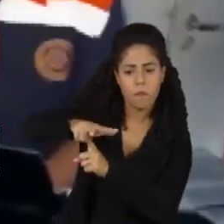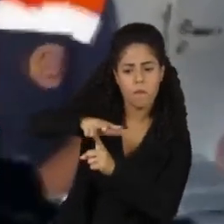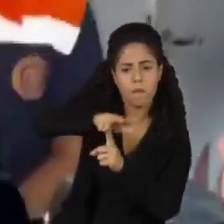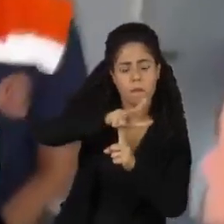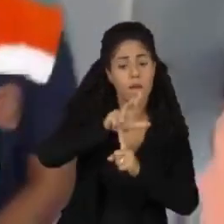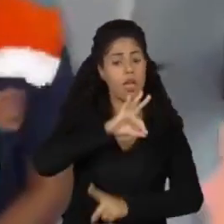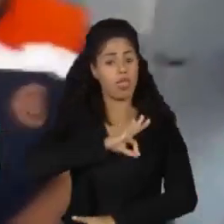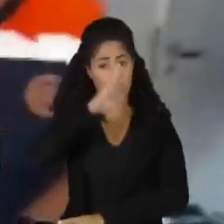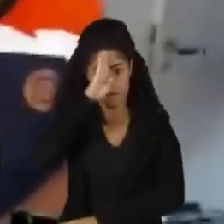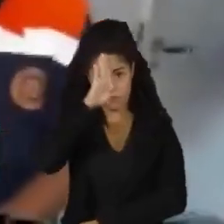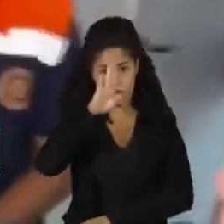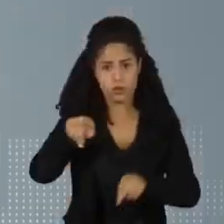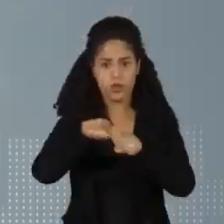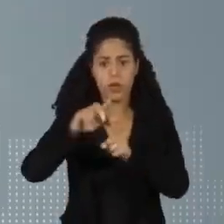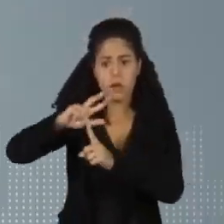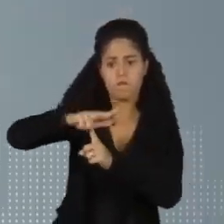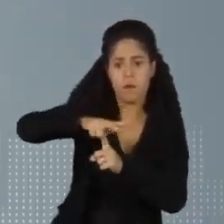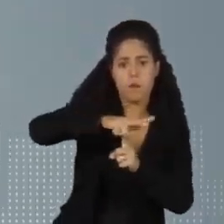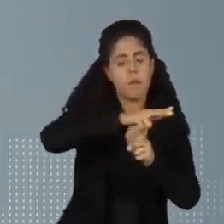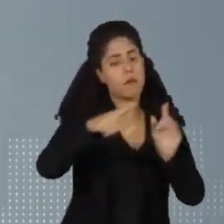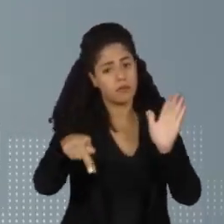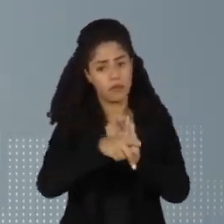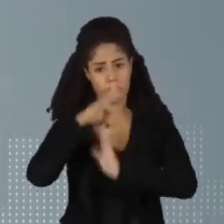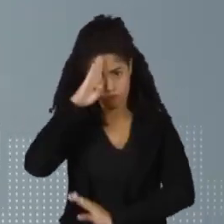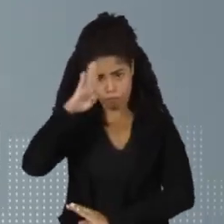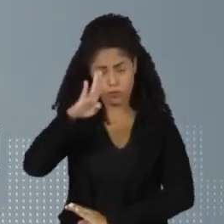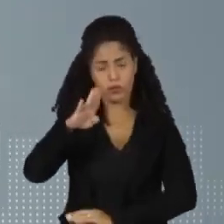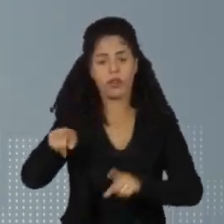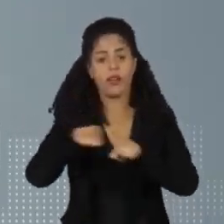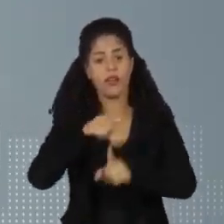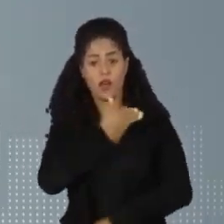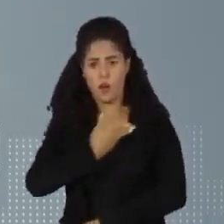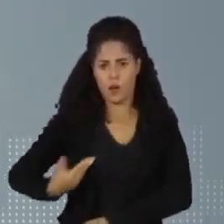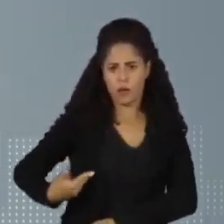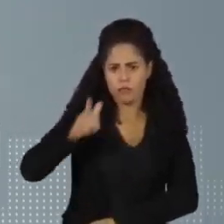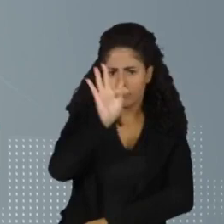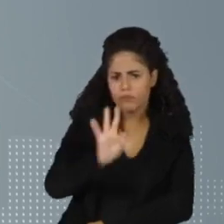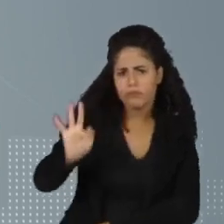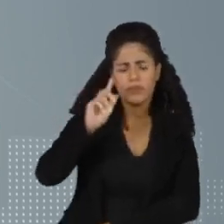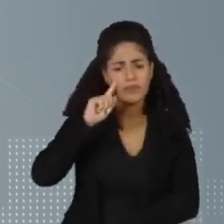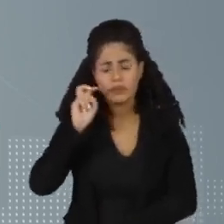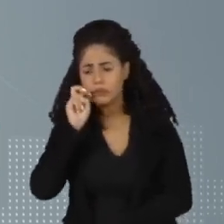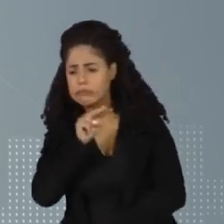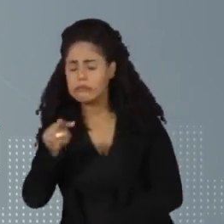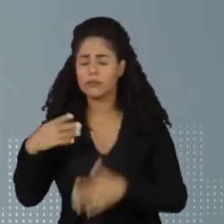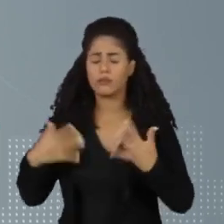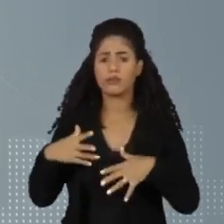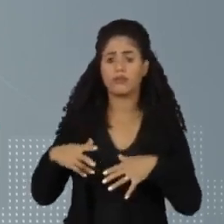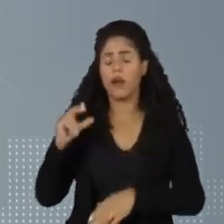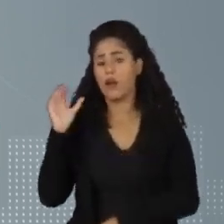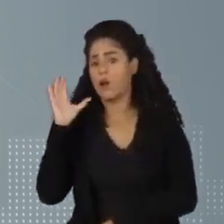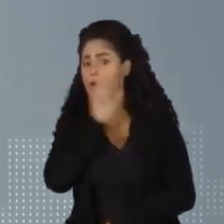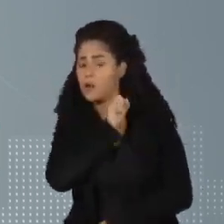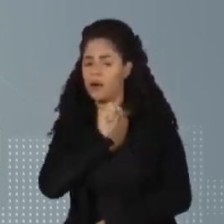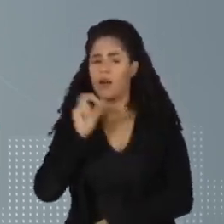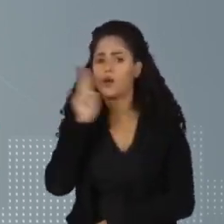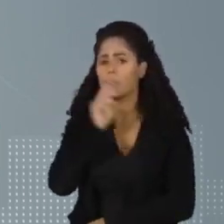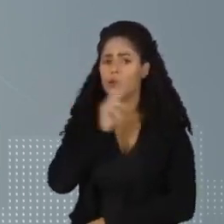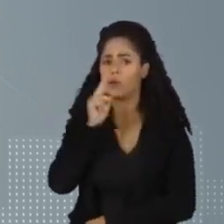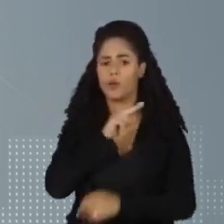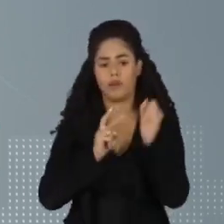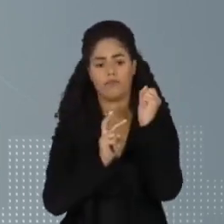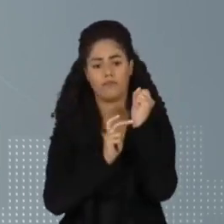da Polícia Militar e os helicópteros do Exército. O governo federal reconheceu o estado de calamidade pública em São Sebastião,